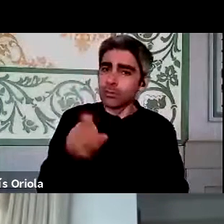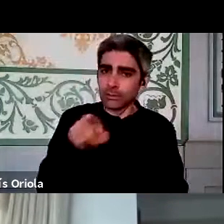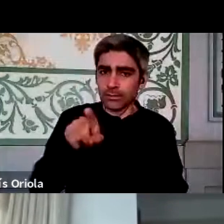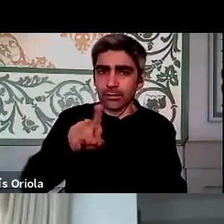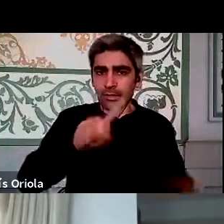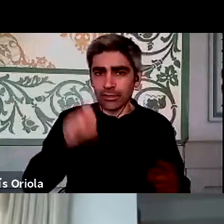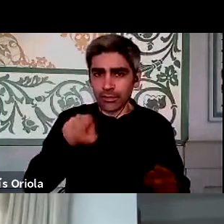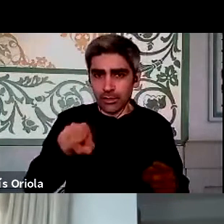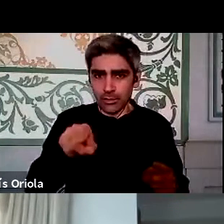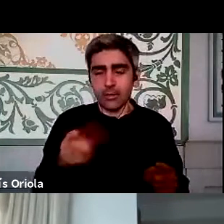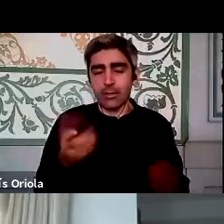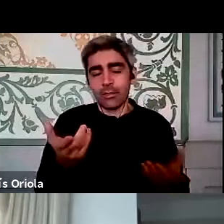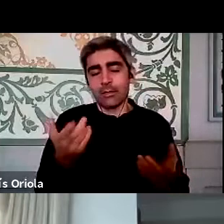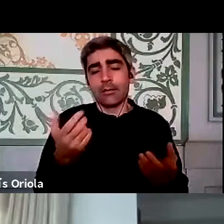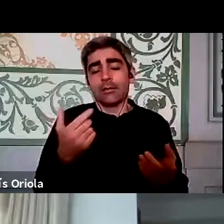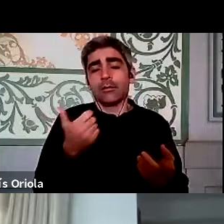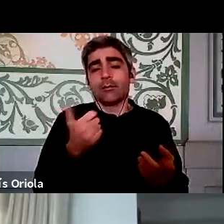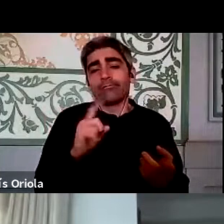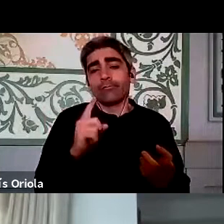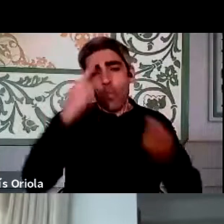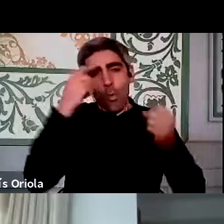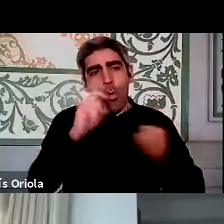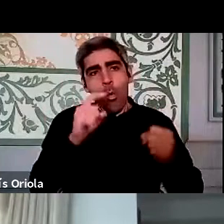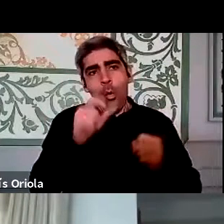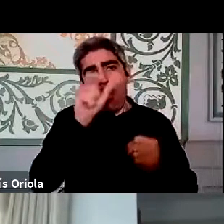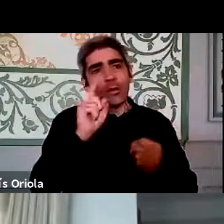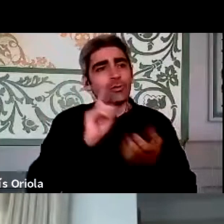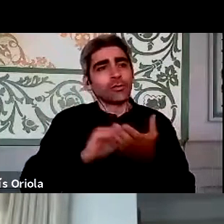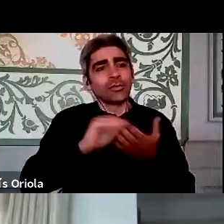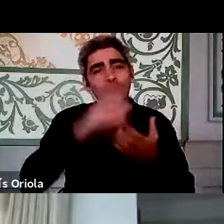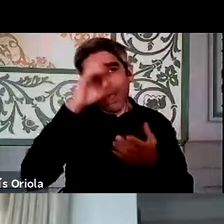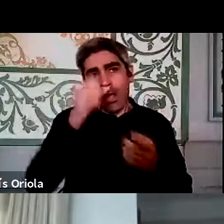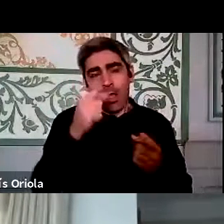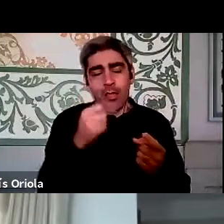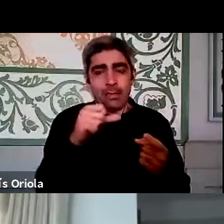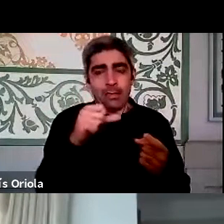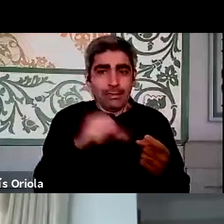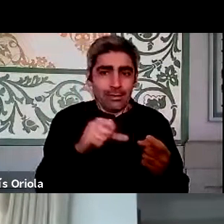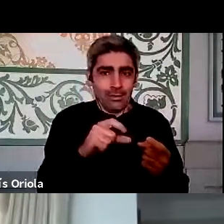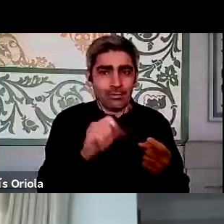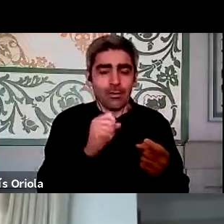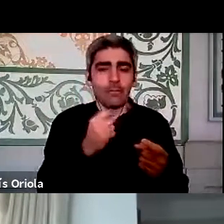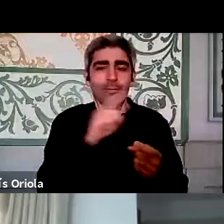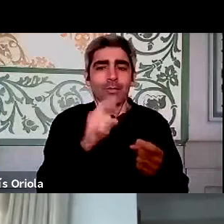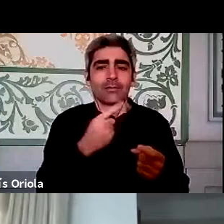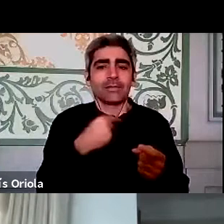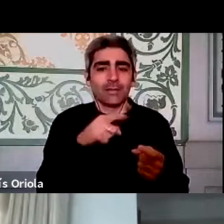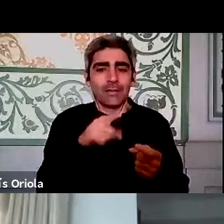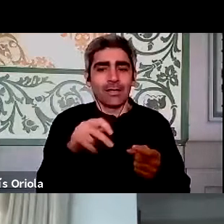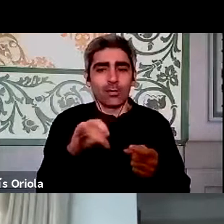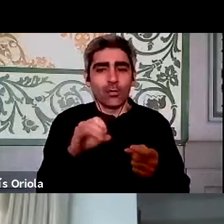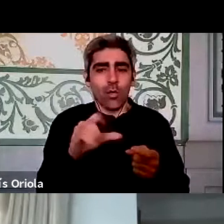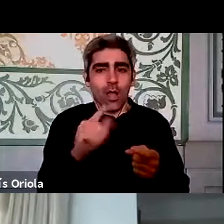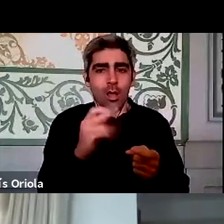bem, seria mal eu já dizer que não concordo com o Sr. Secretário de Estado, portanto, era logo uma pergunta viciada essa do Nicolau, mas a primeira,